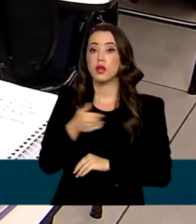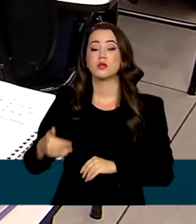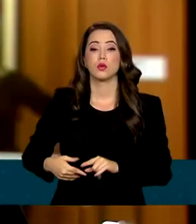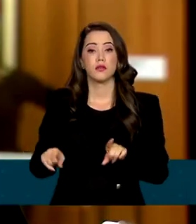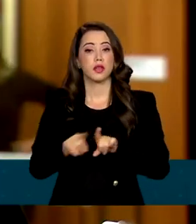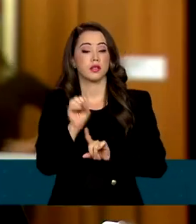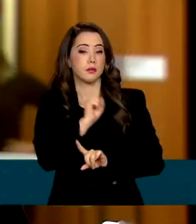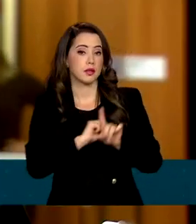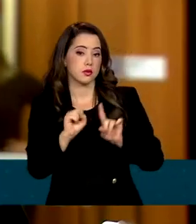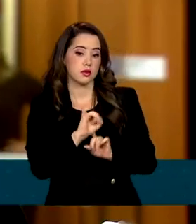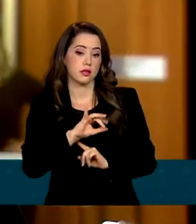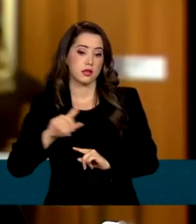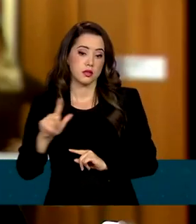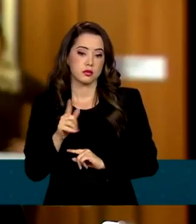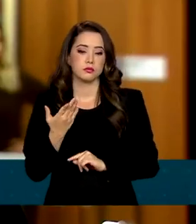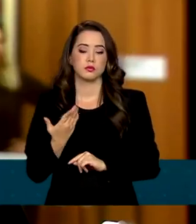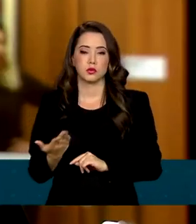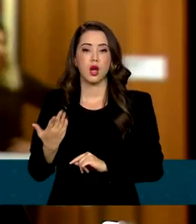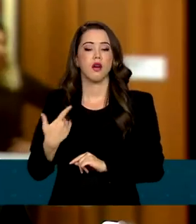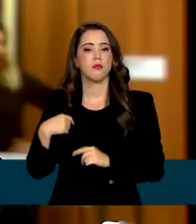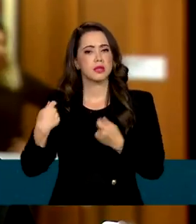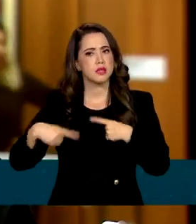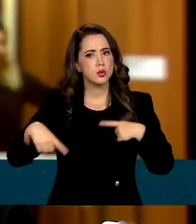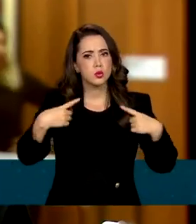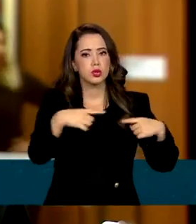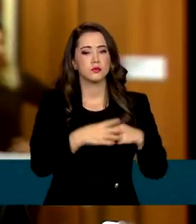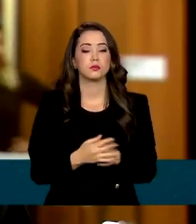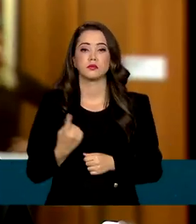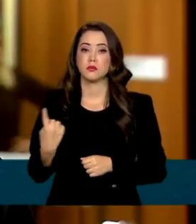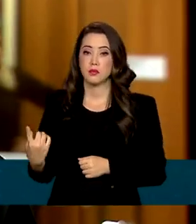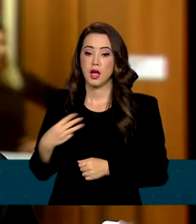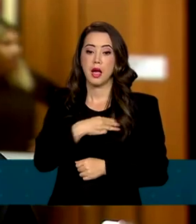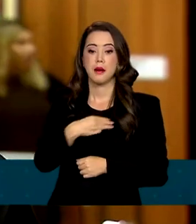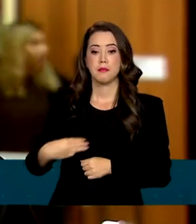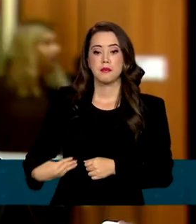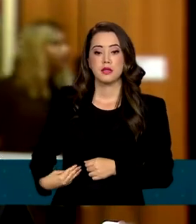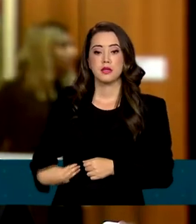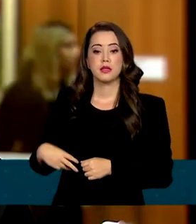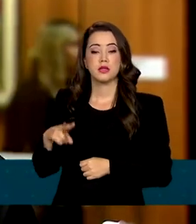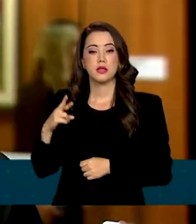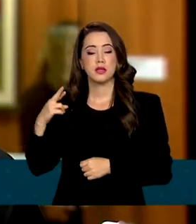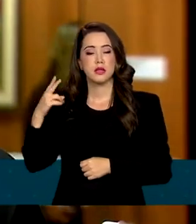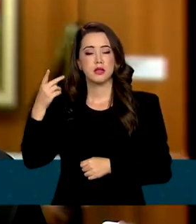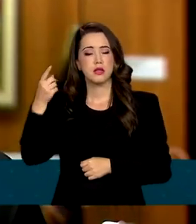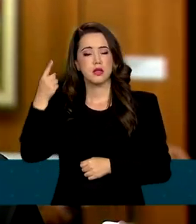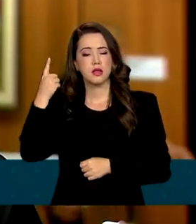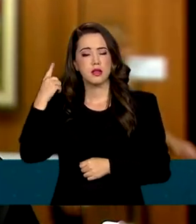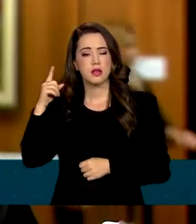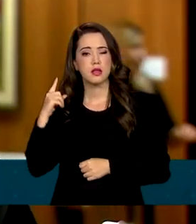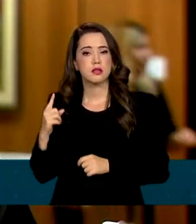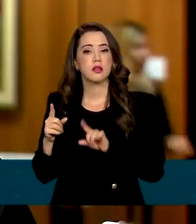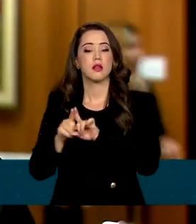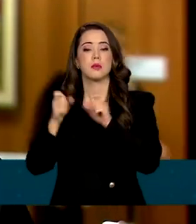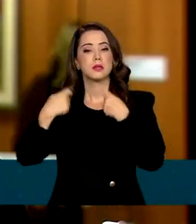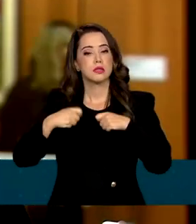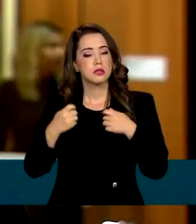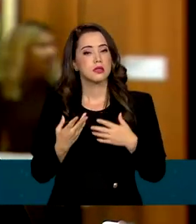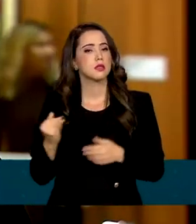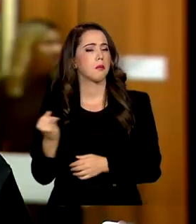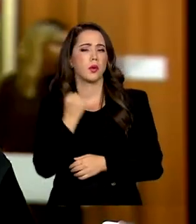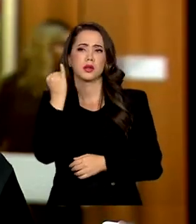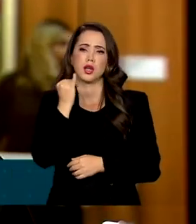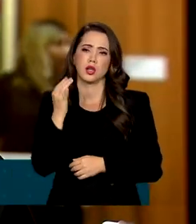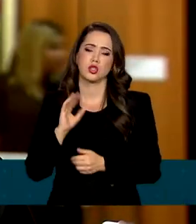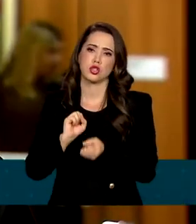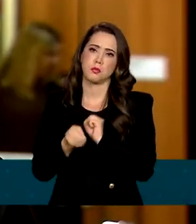ouvidos. A ministra do esporte lembrou que é importante fortalecer os valores dos jovens. O esporte e a cultura podem